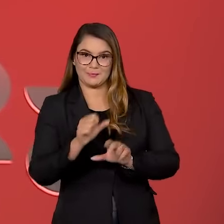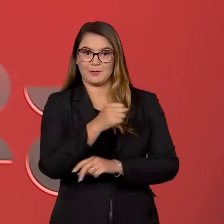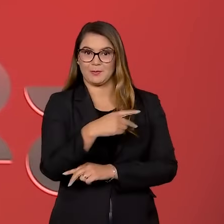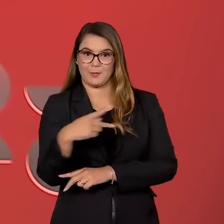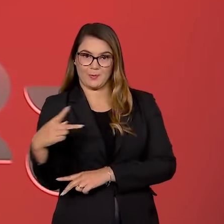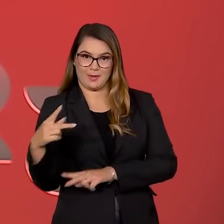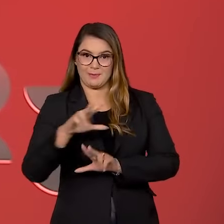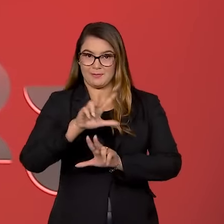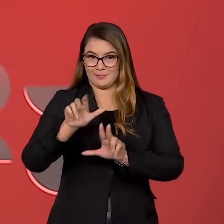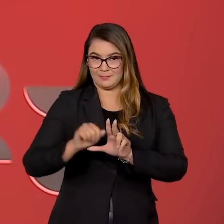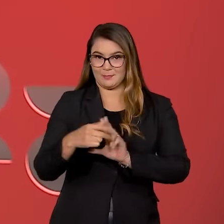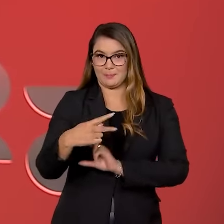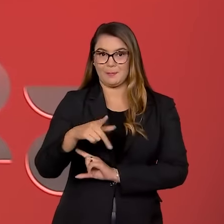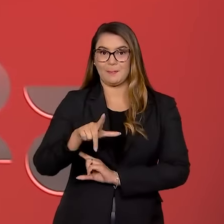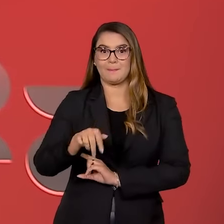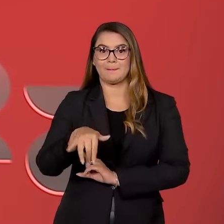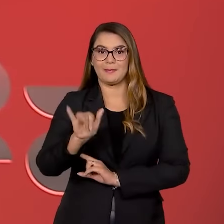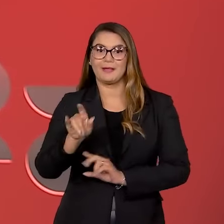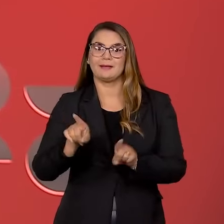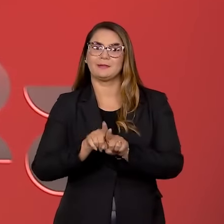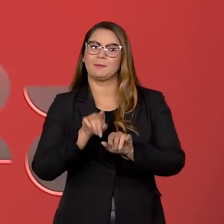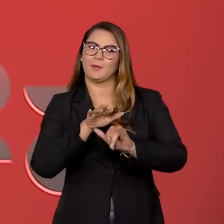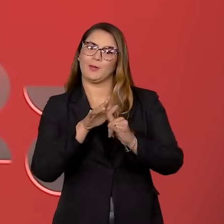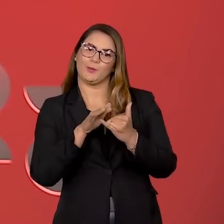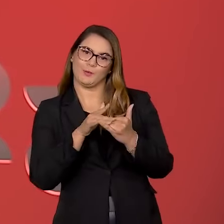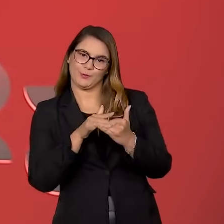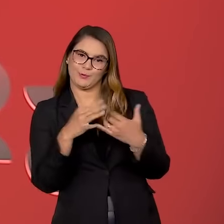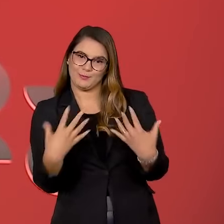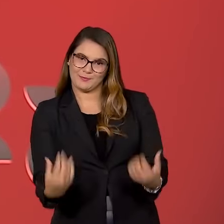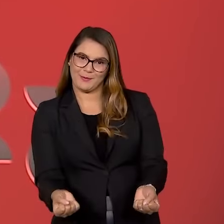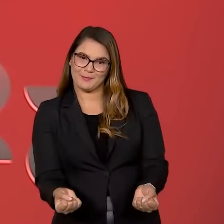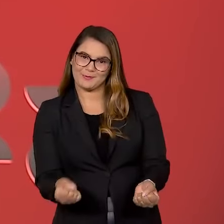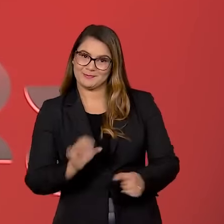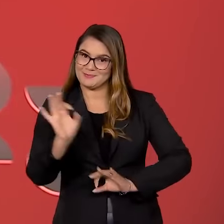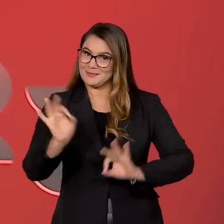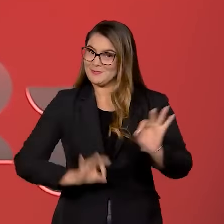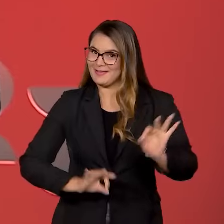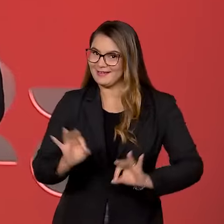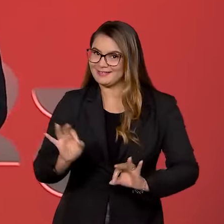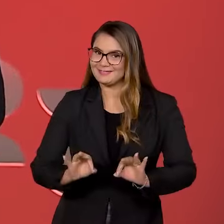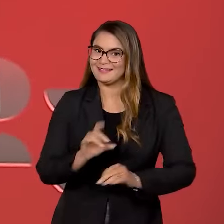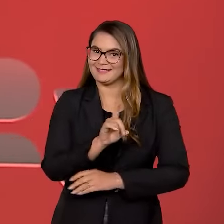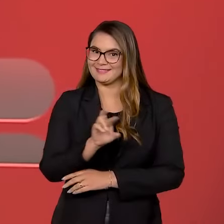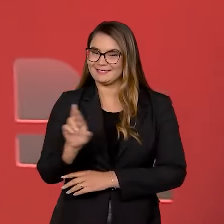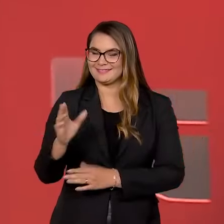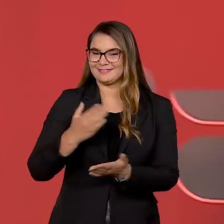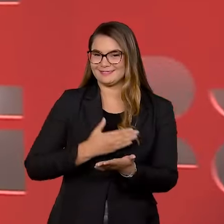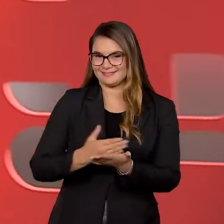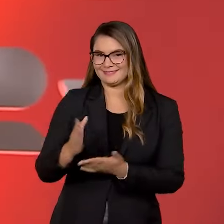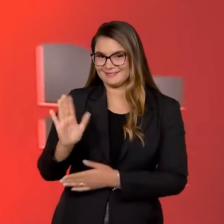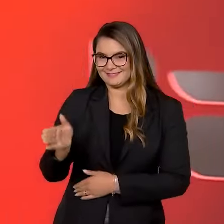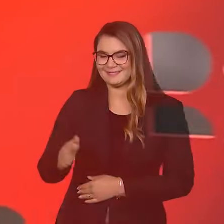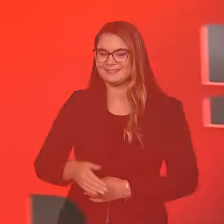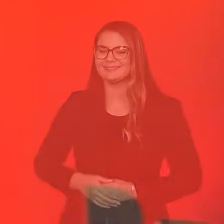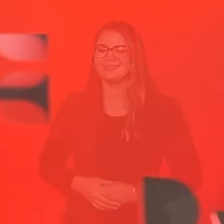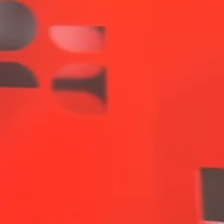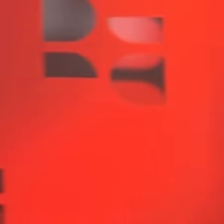aplicativo TV Brasil Play e pelo YouTube. E aí, vamos juntos, preparados? A nossa DR já vai começar.